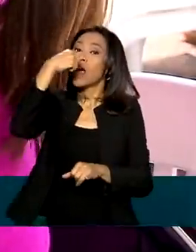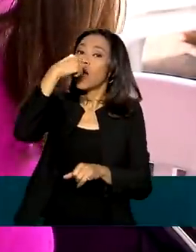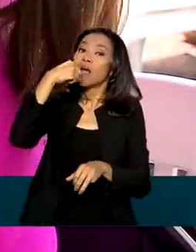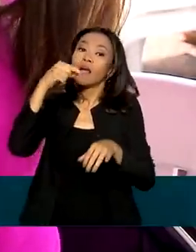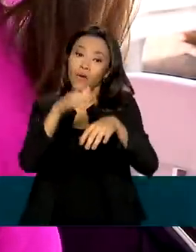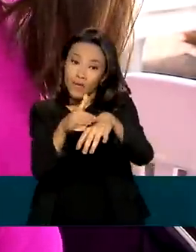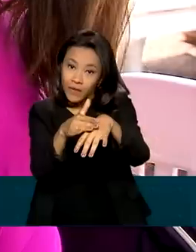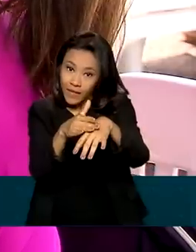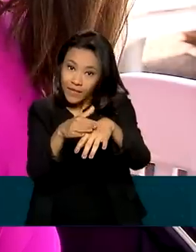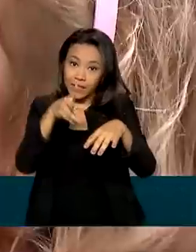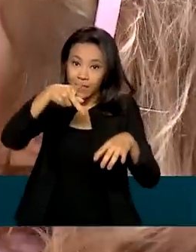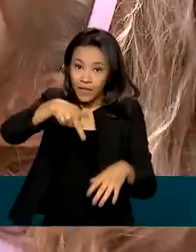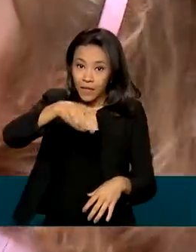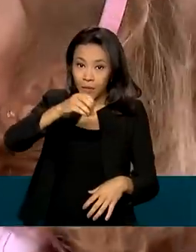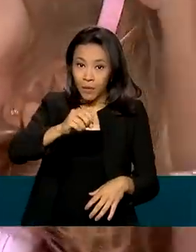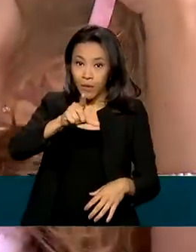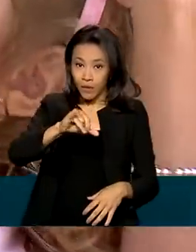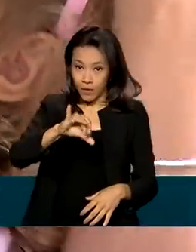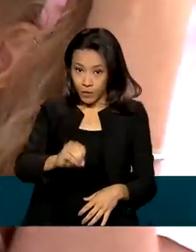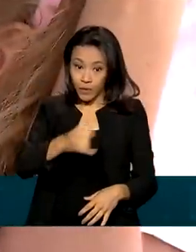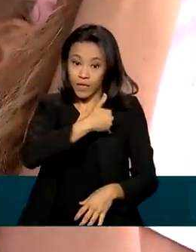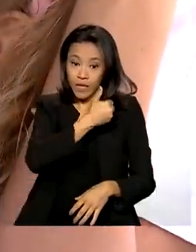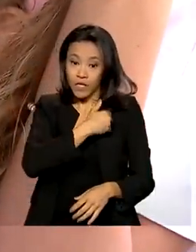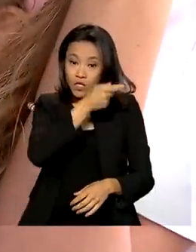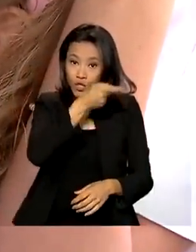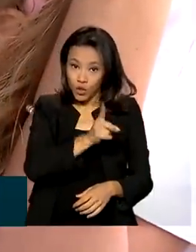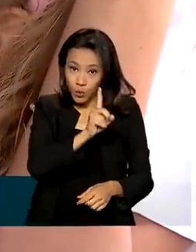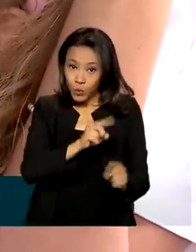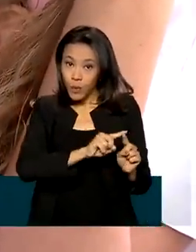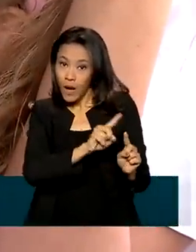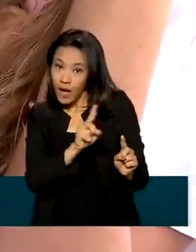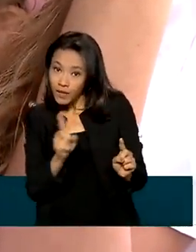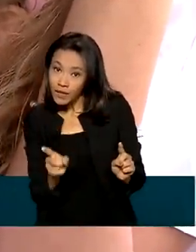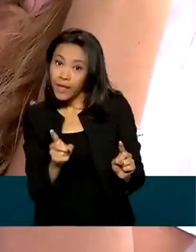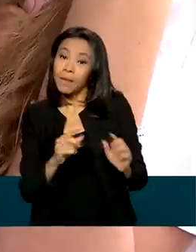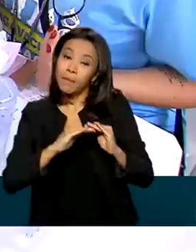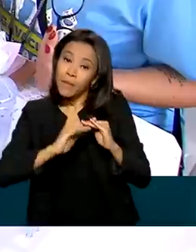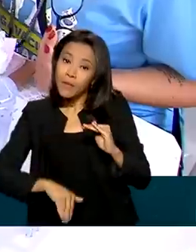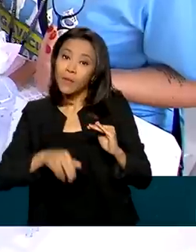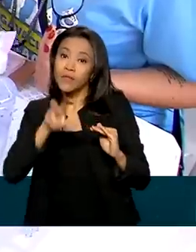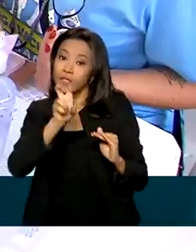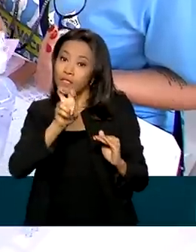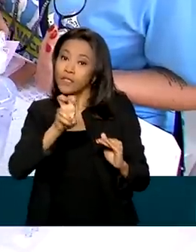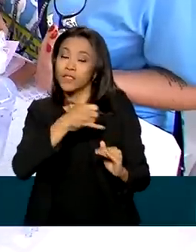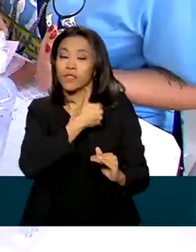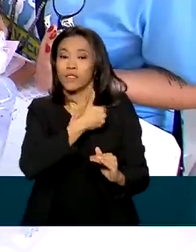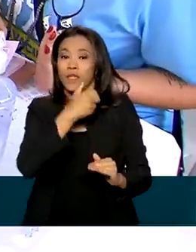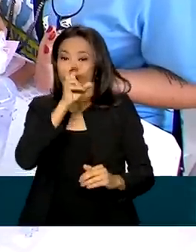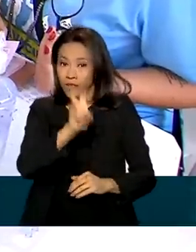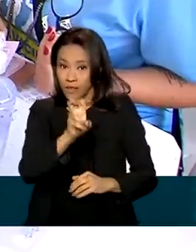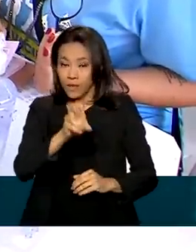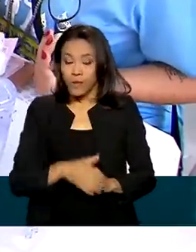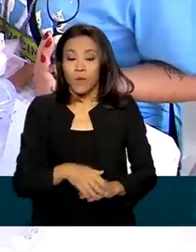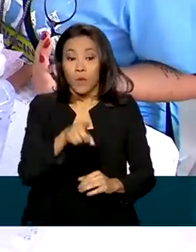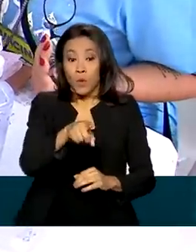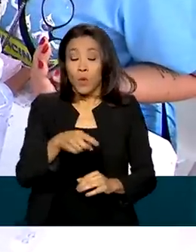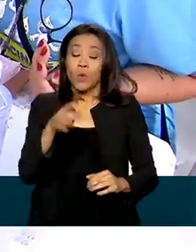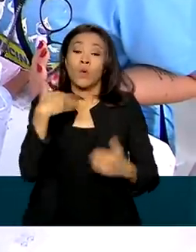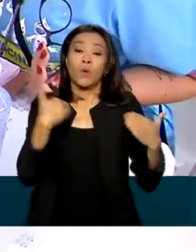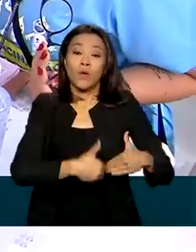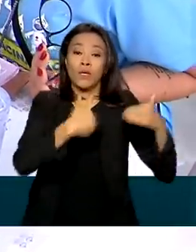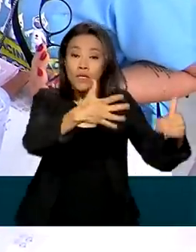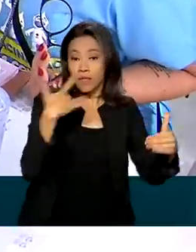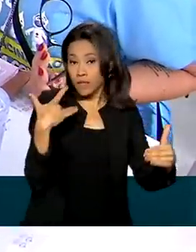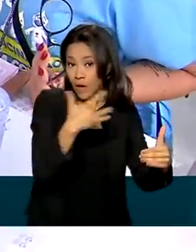poliomielite tem como alvo crianças entre um ano a menores de cinco anos. O Ministério da Saúde prorrogou o prazo